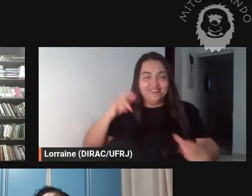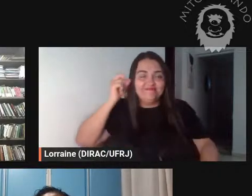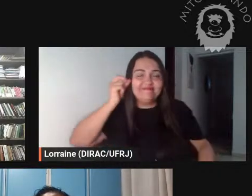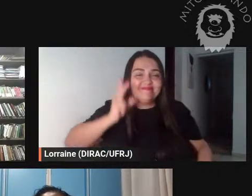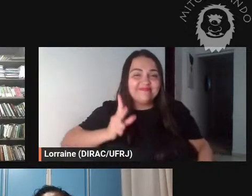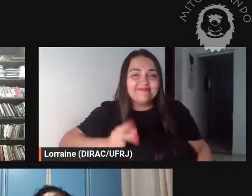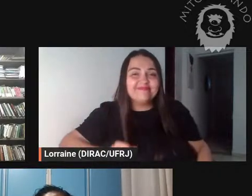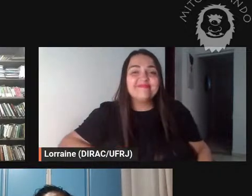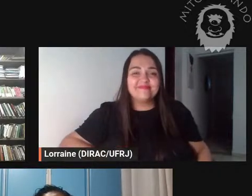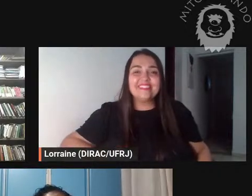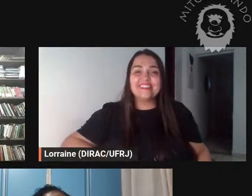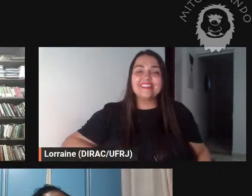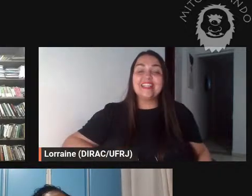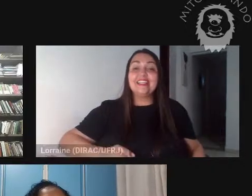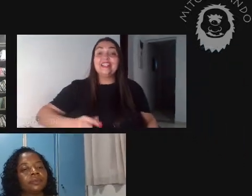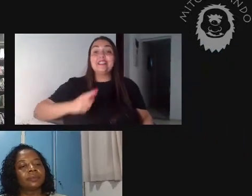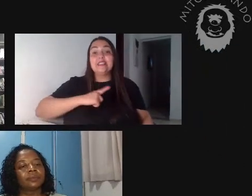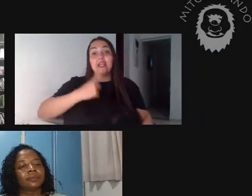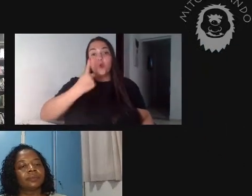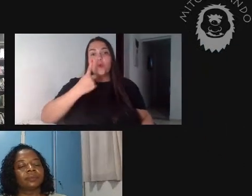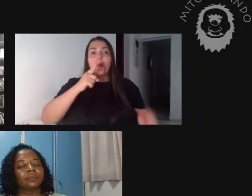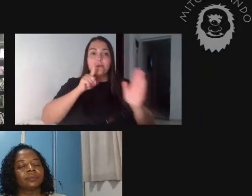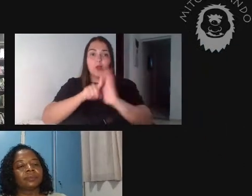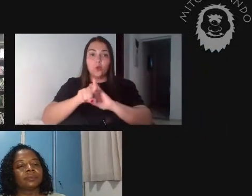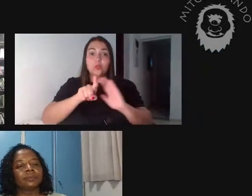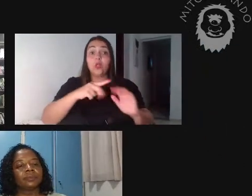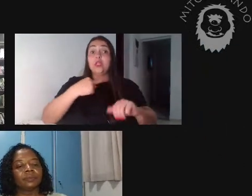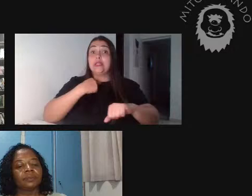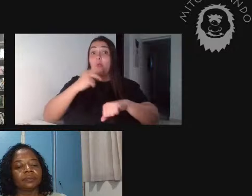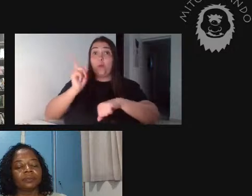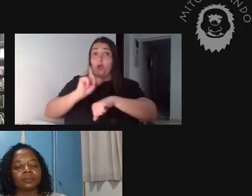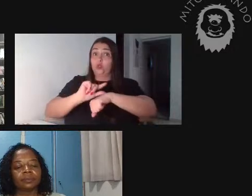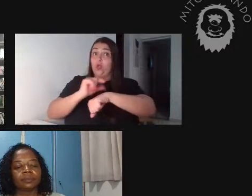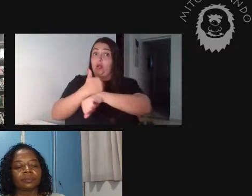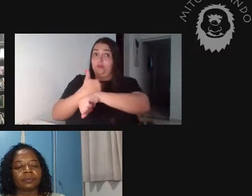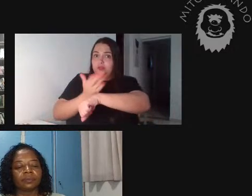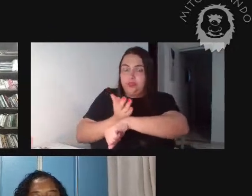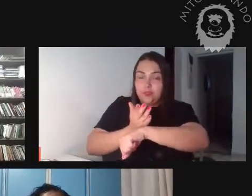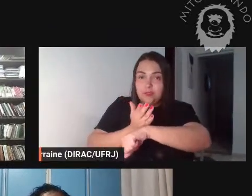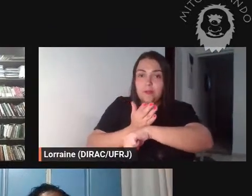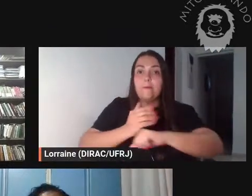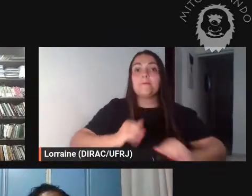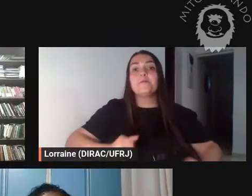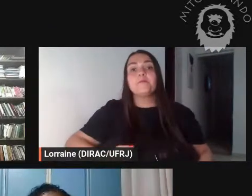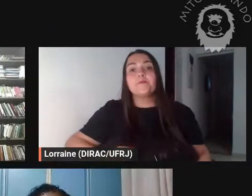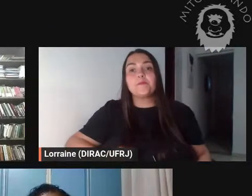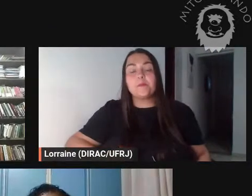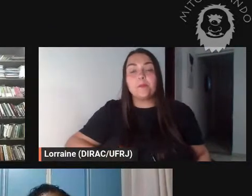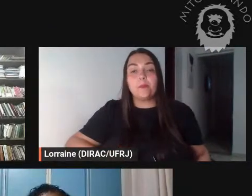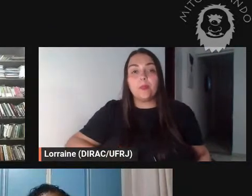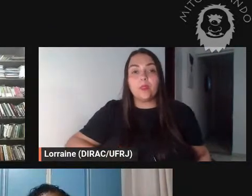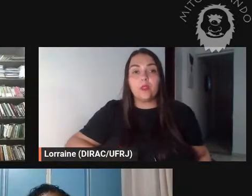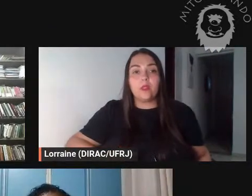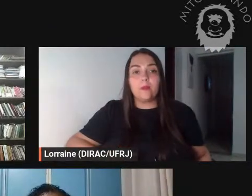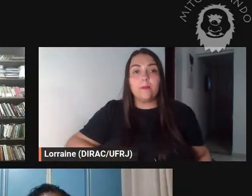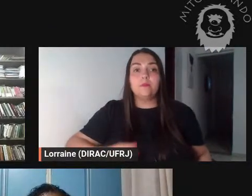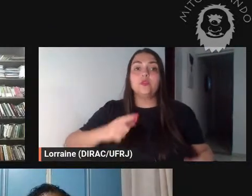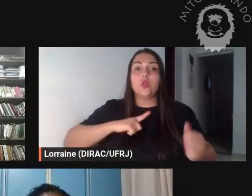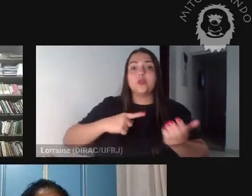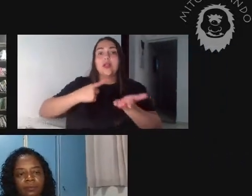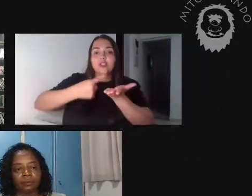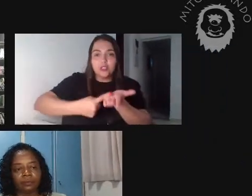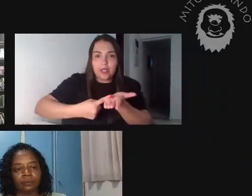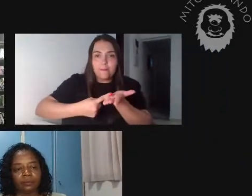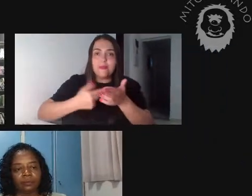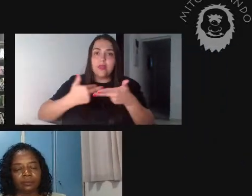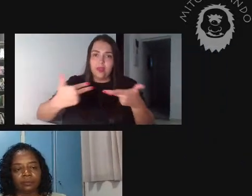a gente tem uma pergunta que a gente não vai poder avançar o horário por conta do nosso agendamento né